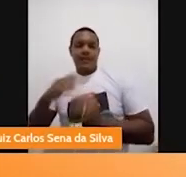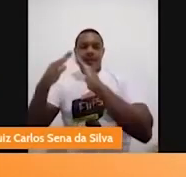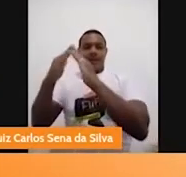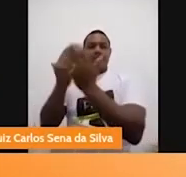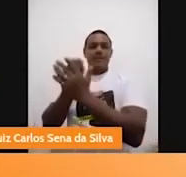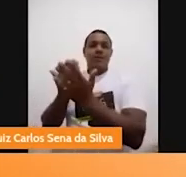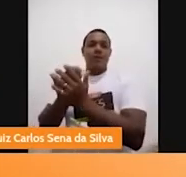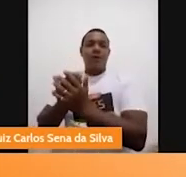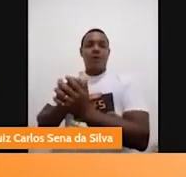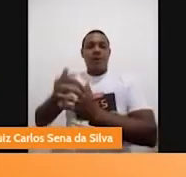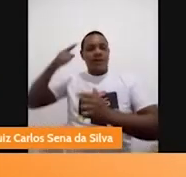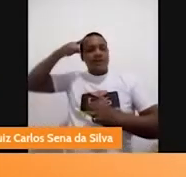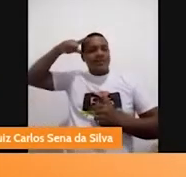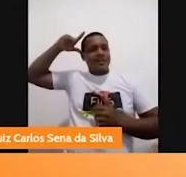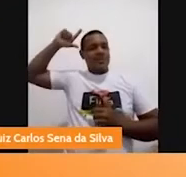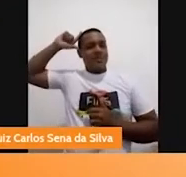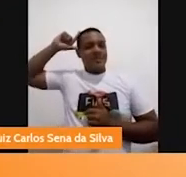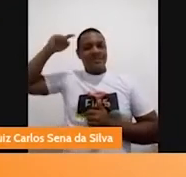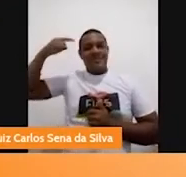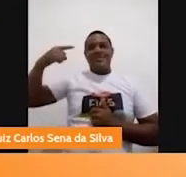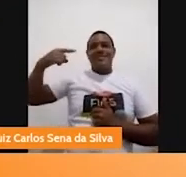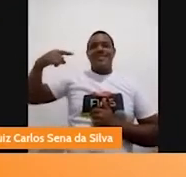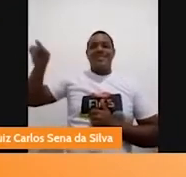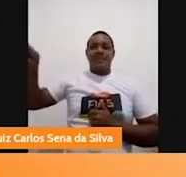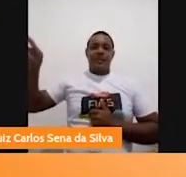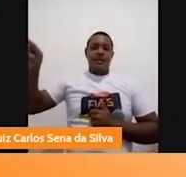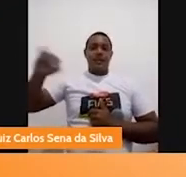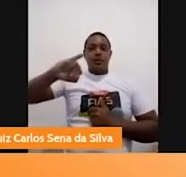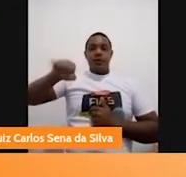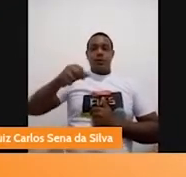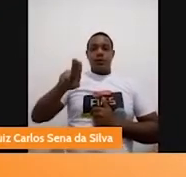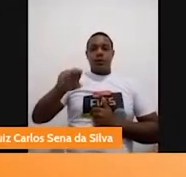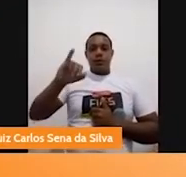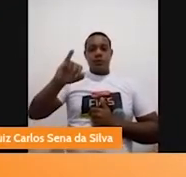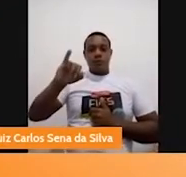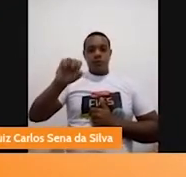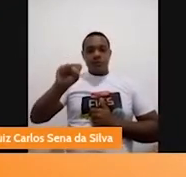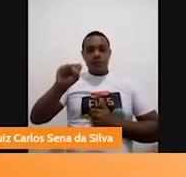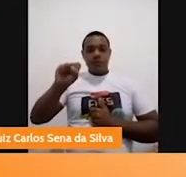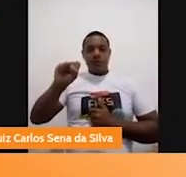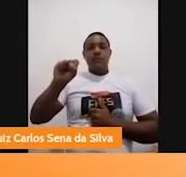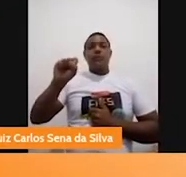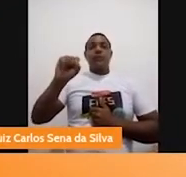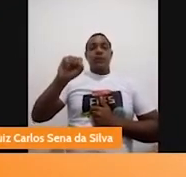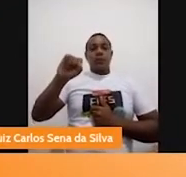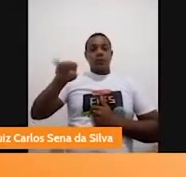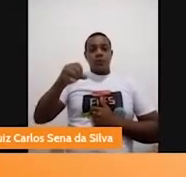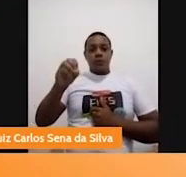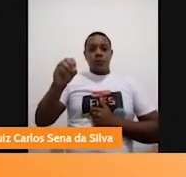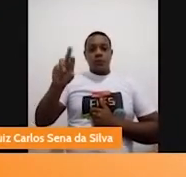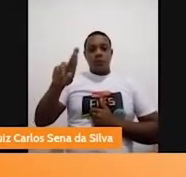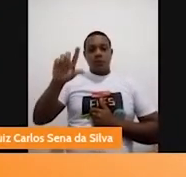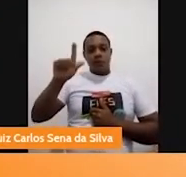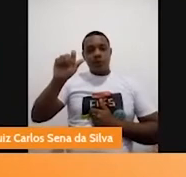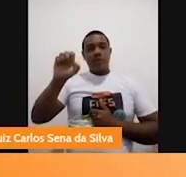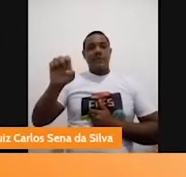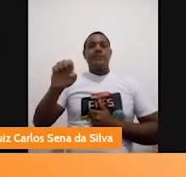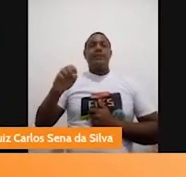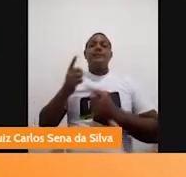escola estadual Juiz Jorge e seu clubinho de leitura convidam. Já querem essa?